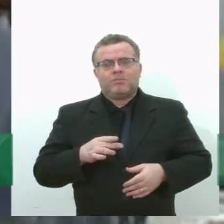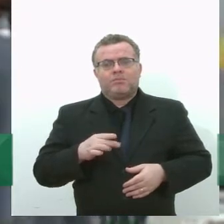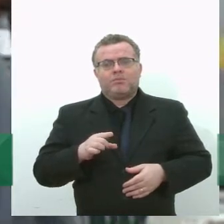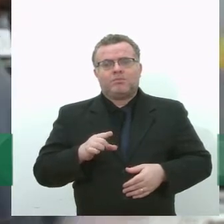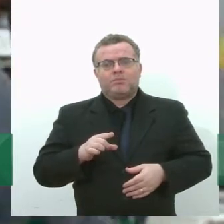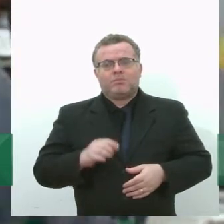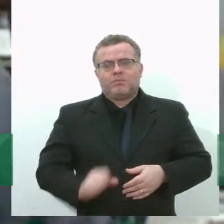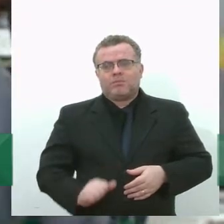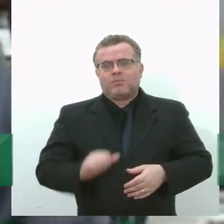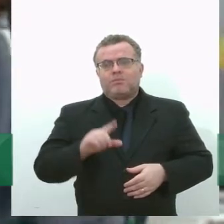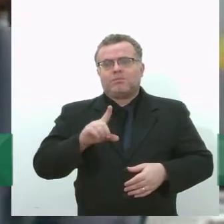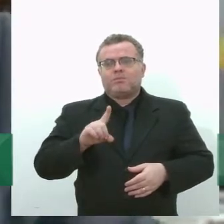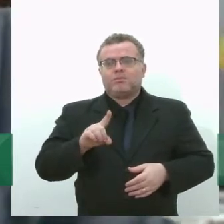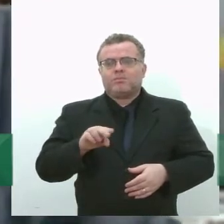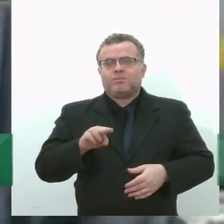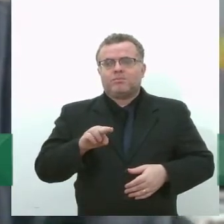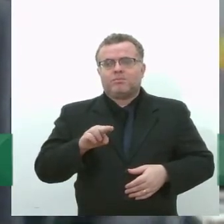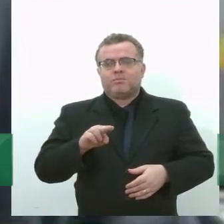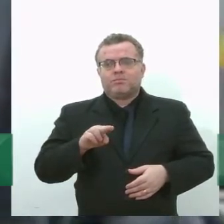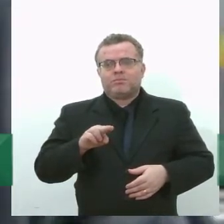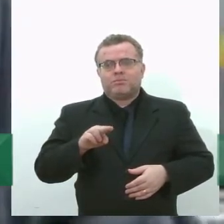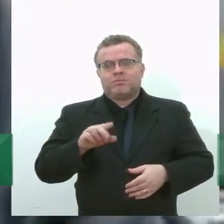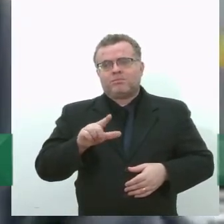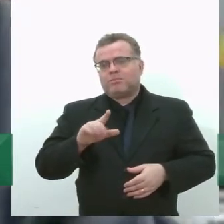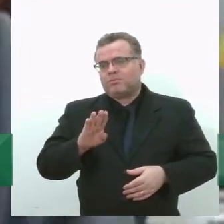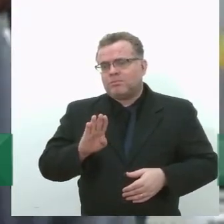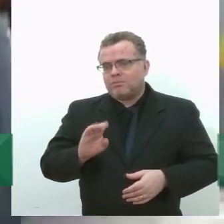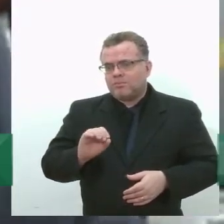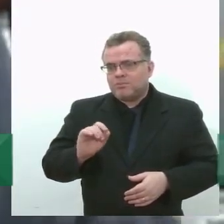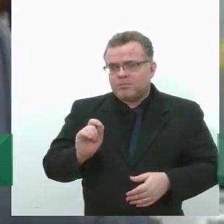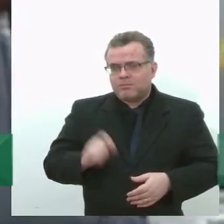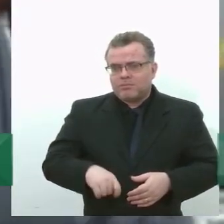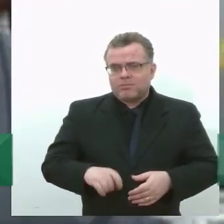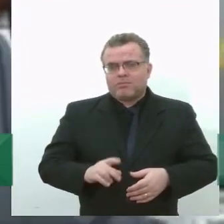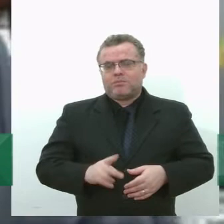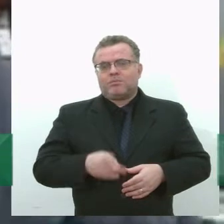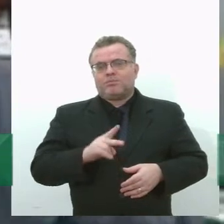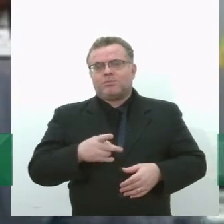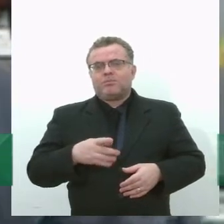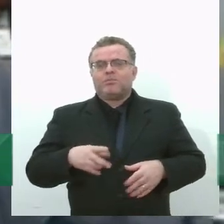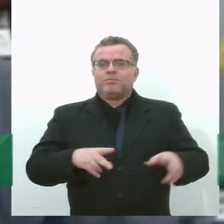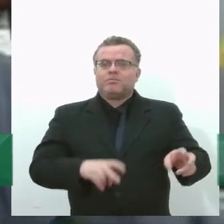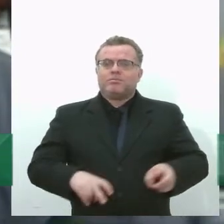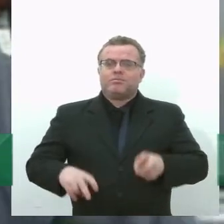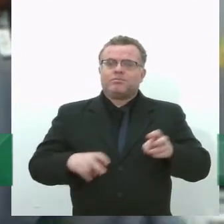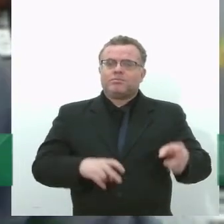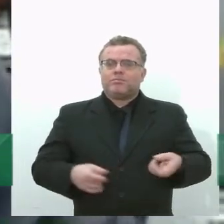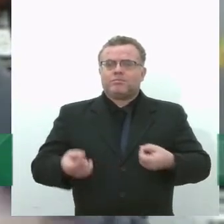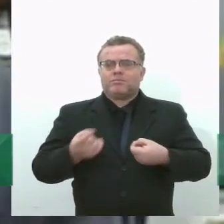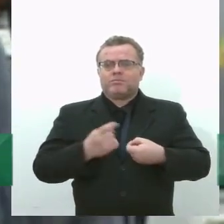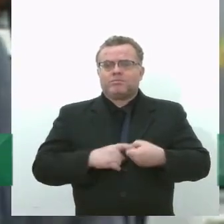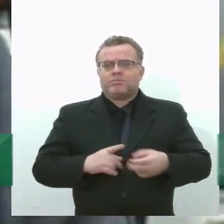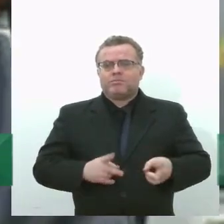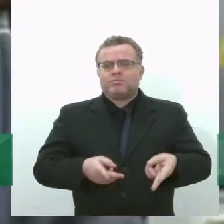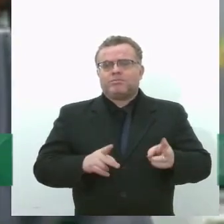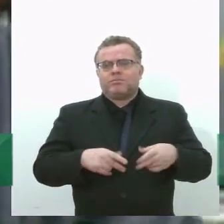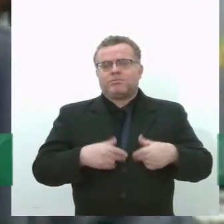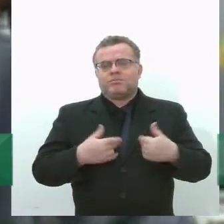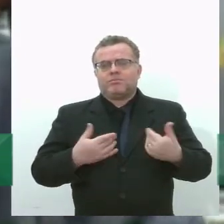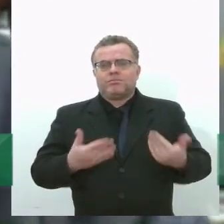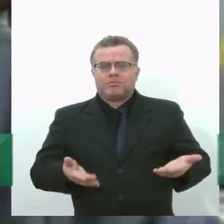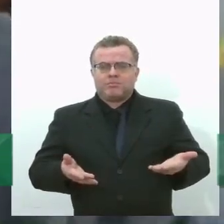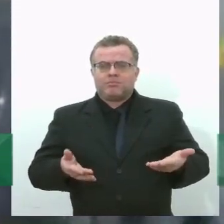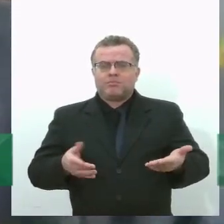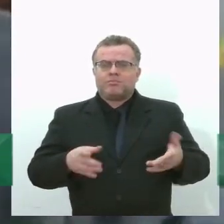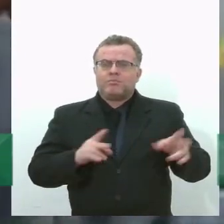o digestato do biodigestor pode ser usado na agricultura, retornando esse material e não ficando aterrado, não aterro, que